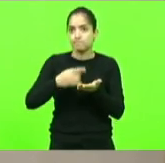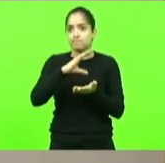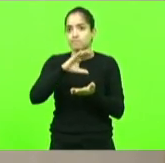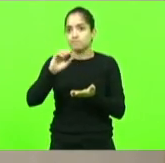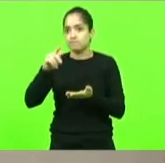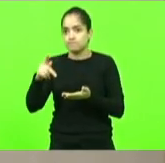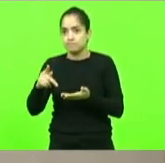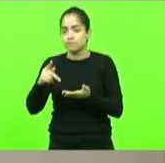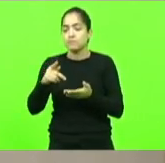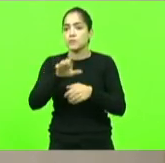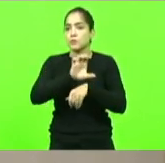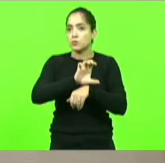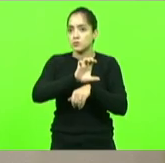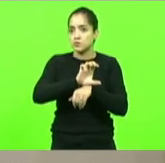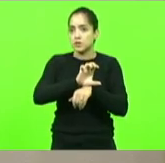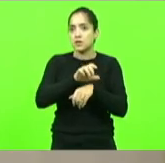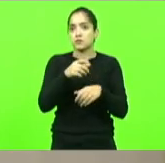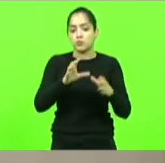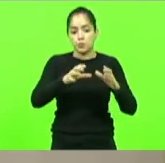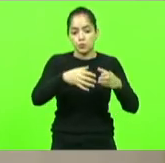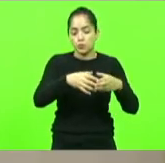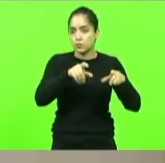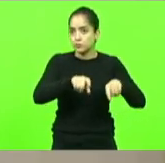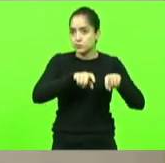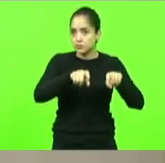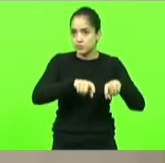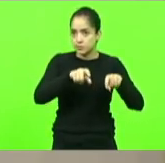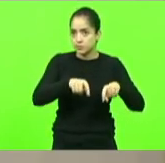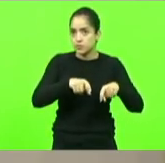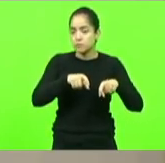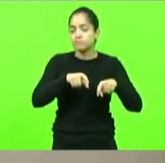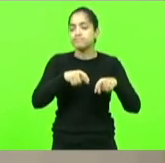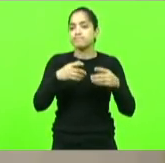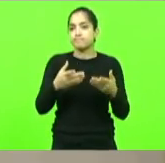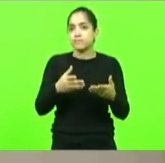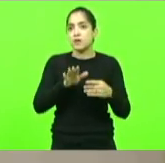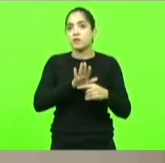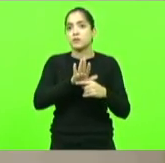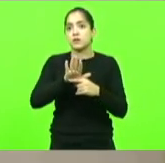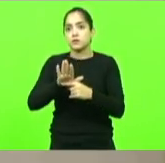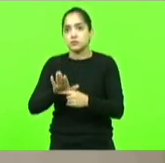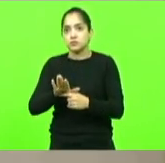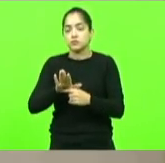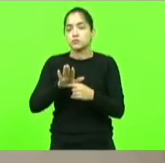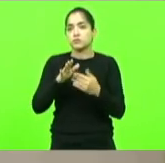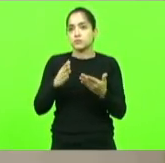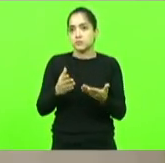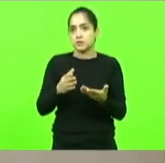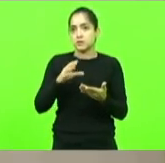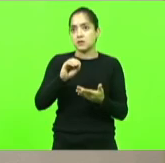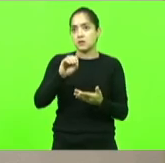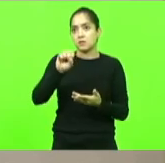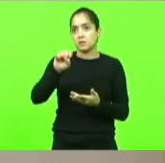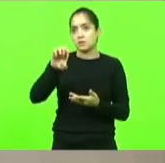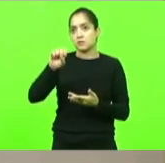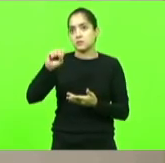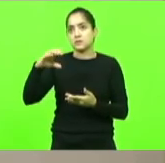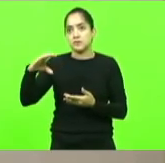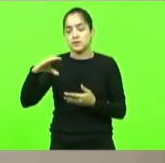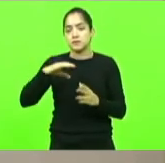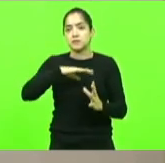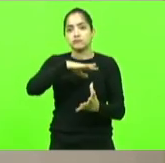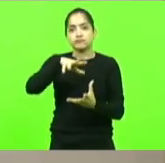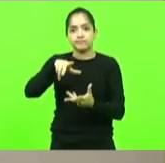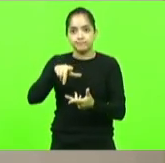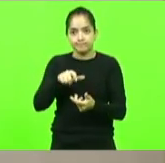o nosso estado e com o nosso agricultor é o que faz esse destaque tão forte das cooperativas e da Ossesc a nível mundial então fiquei